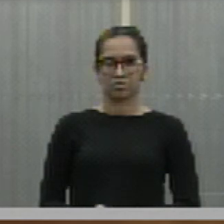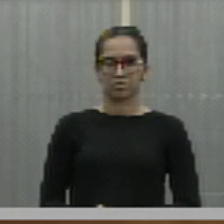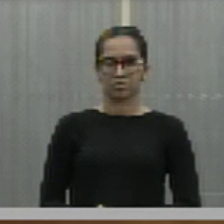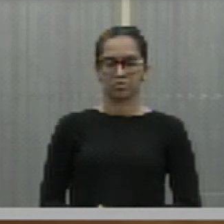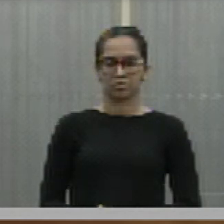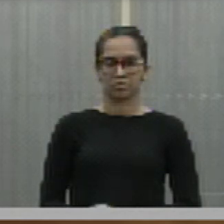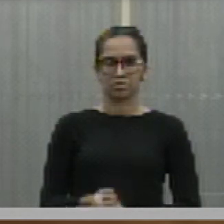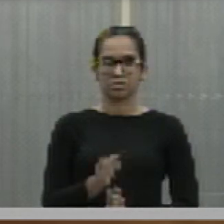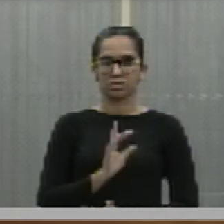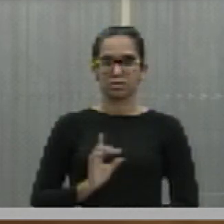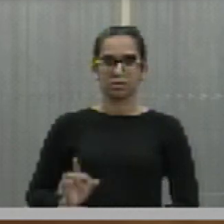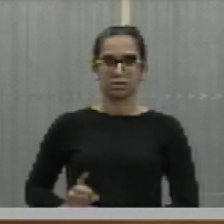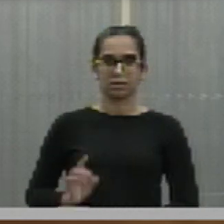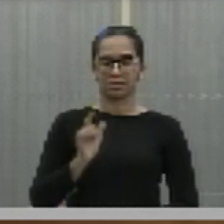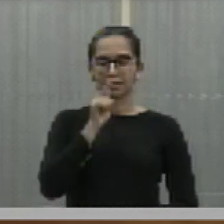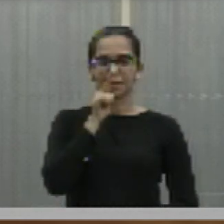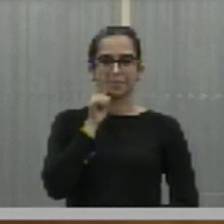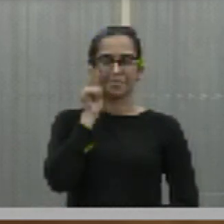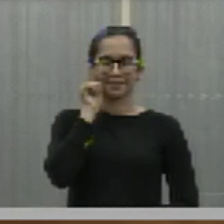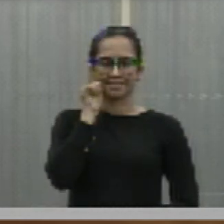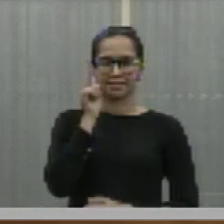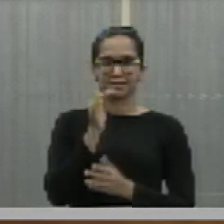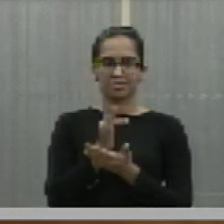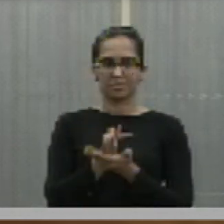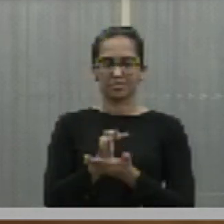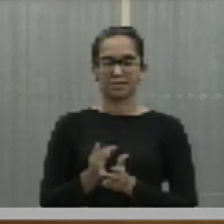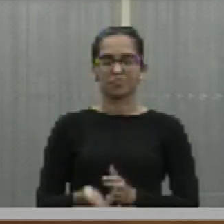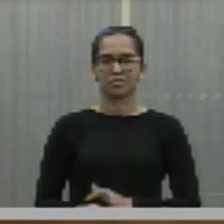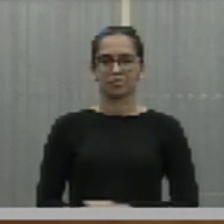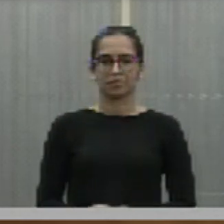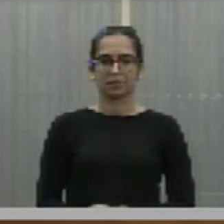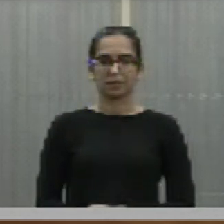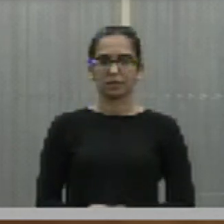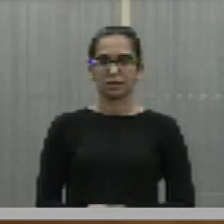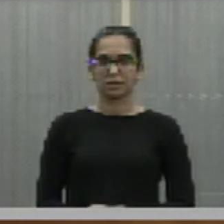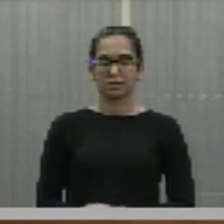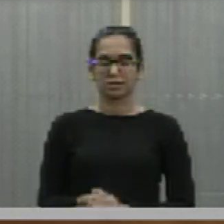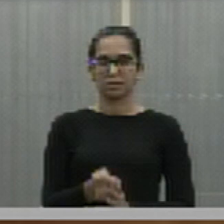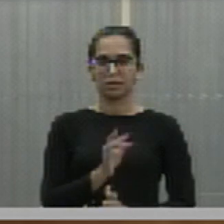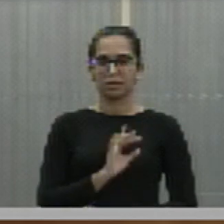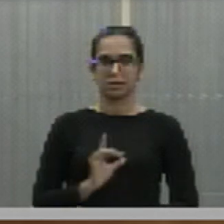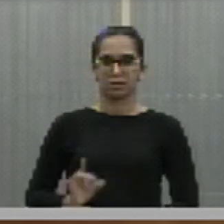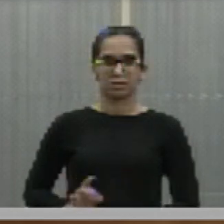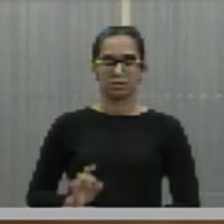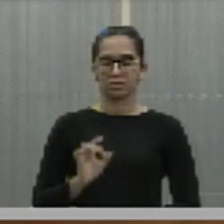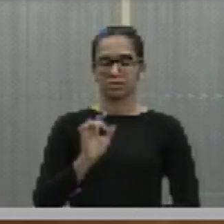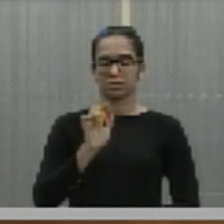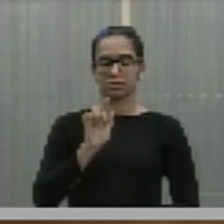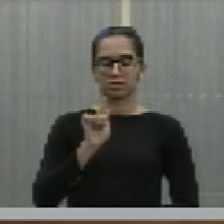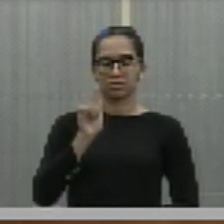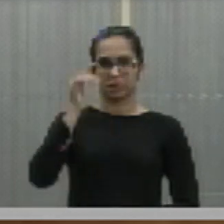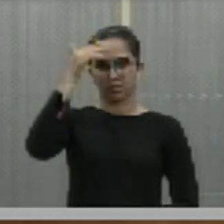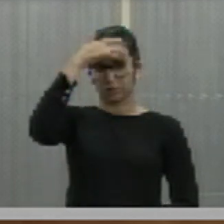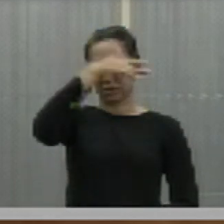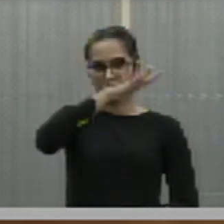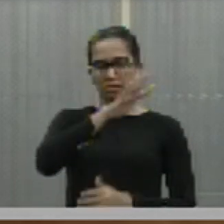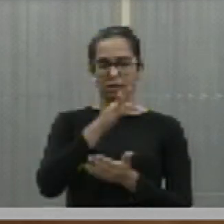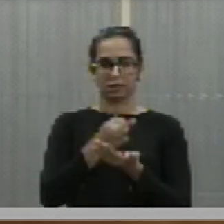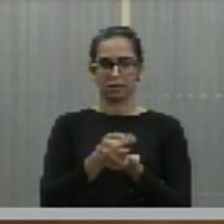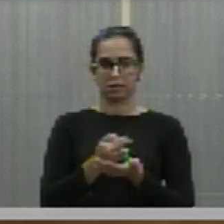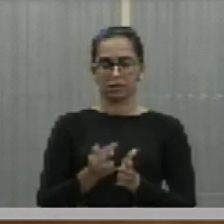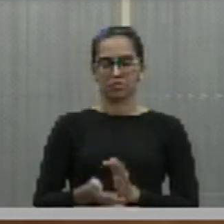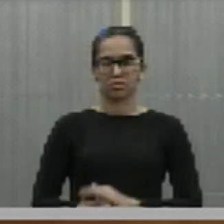Deputado Gracinha Moussanta, ausente. Deputado Gustavo Neiva, ausente.